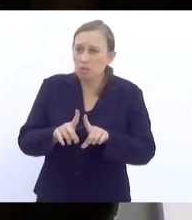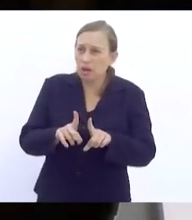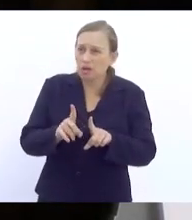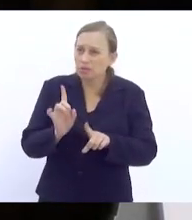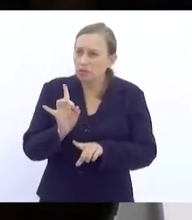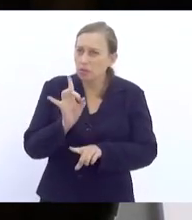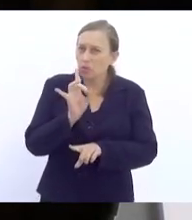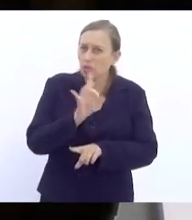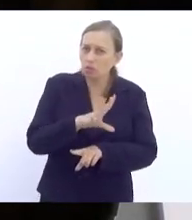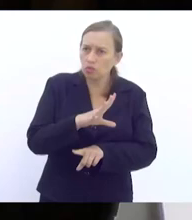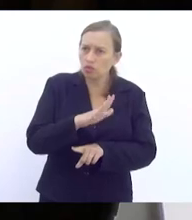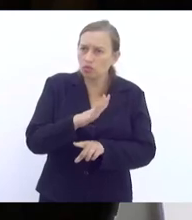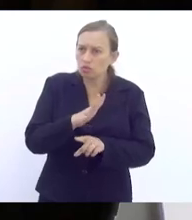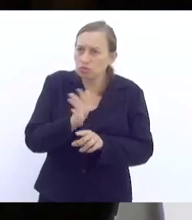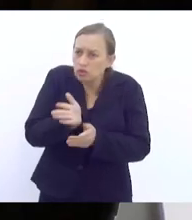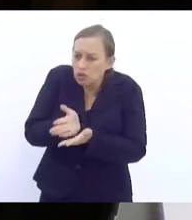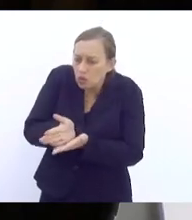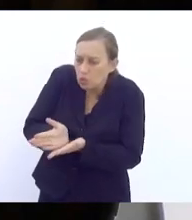meu último levantamento,